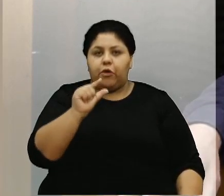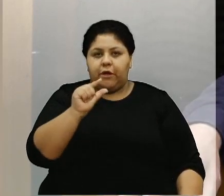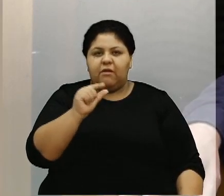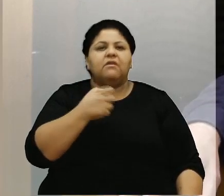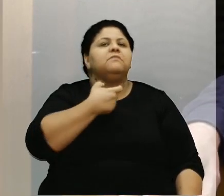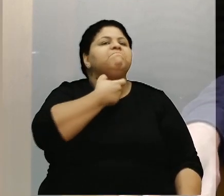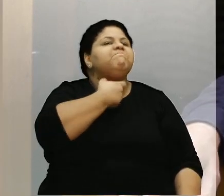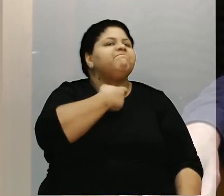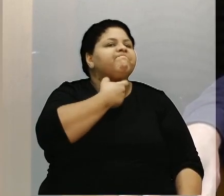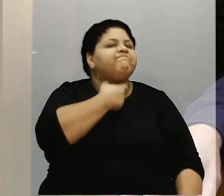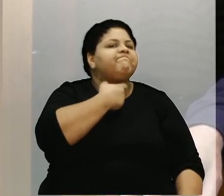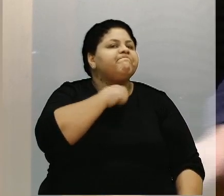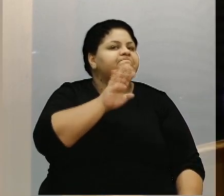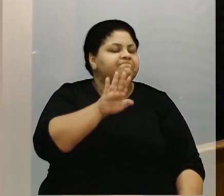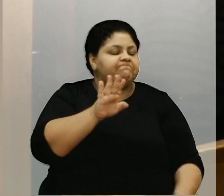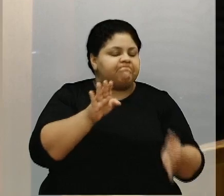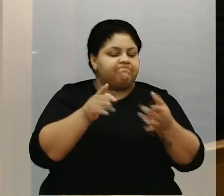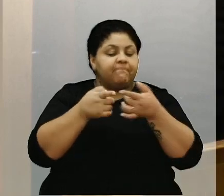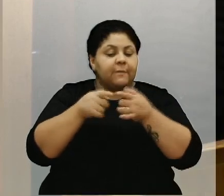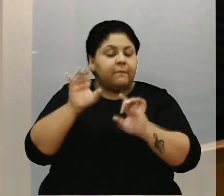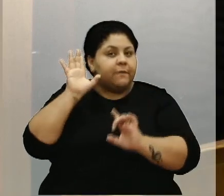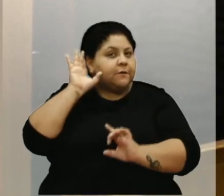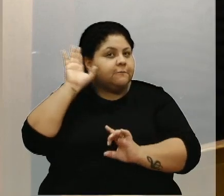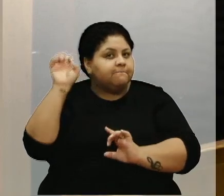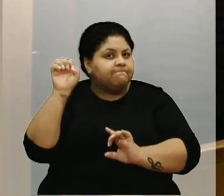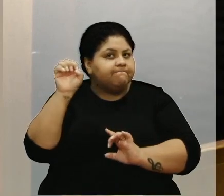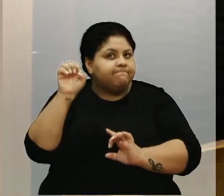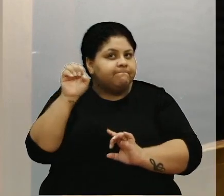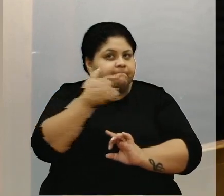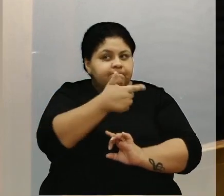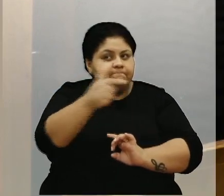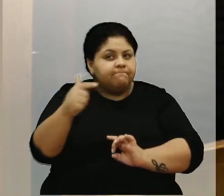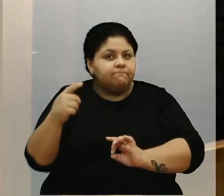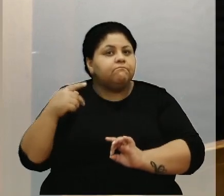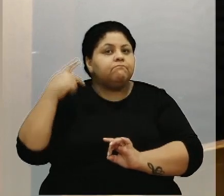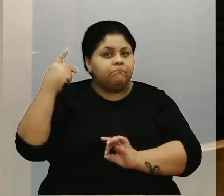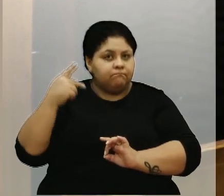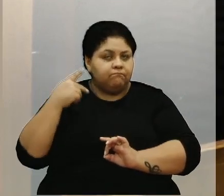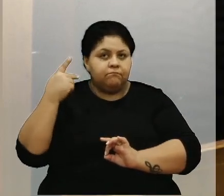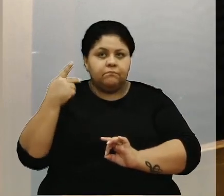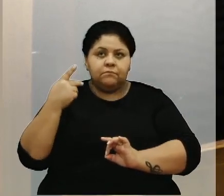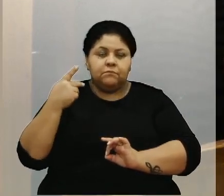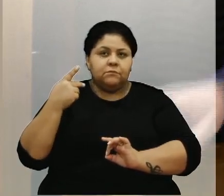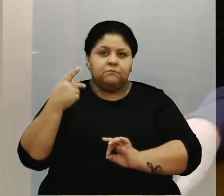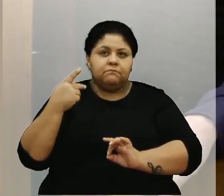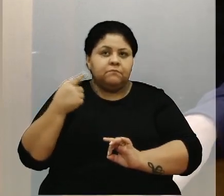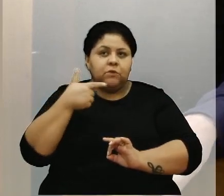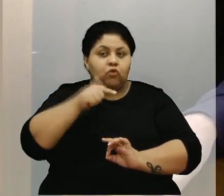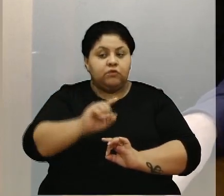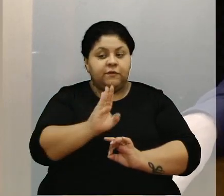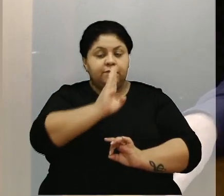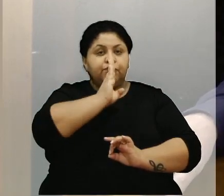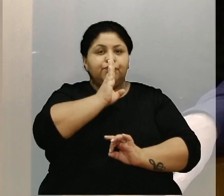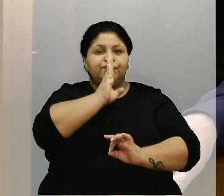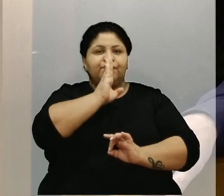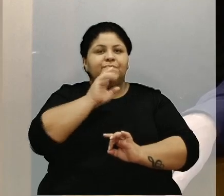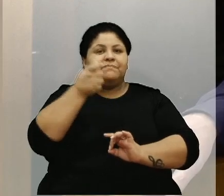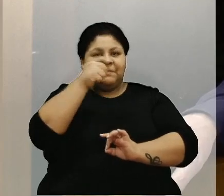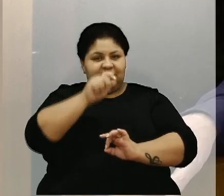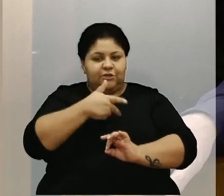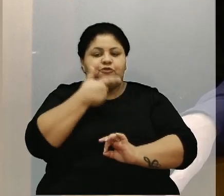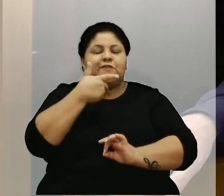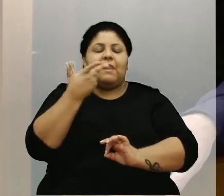escutando os nobres colegas falando, não consegui me contente de vir para a tribuna também.